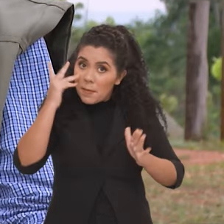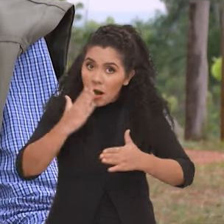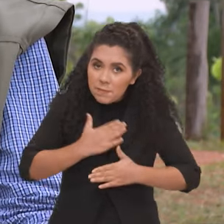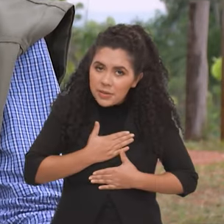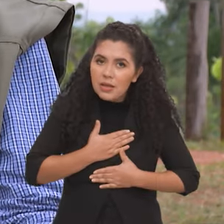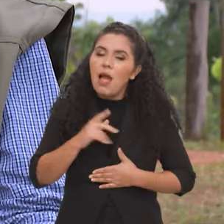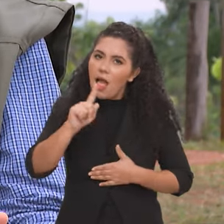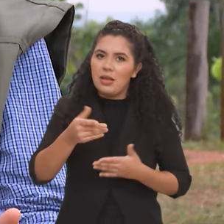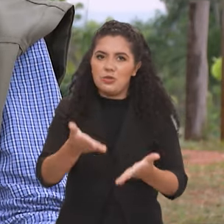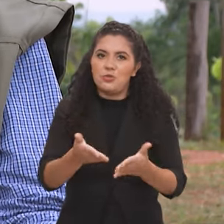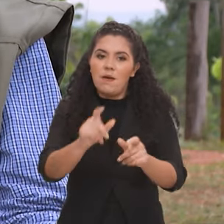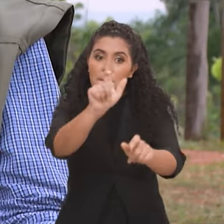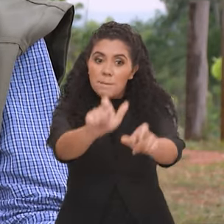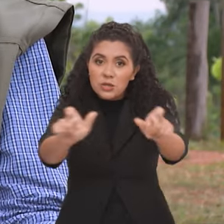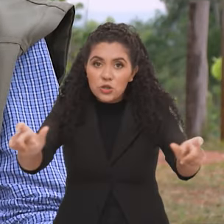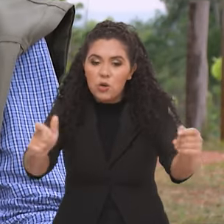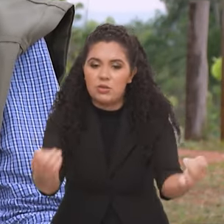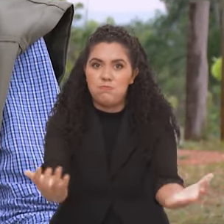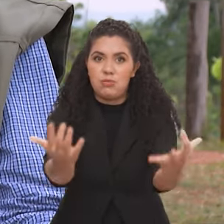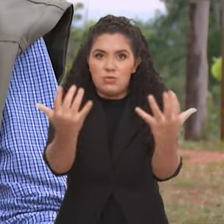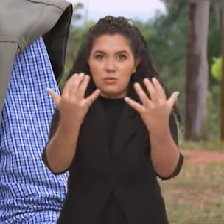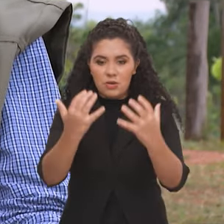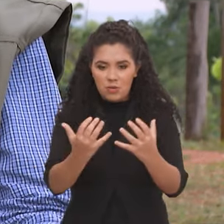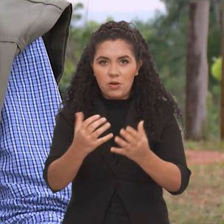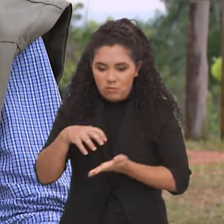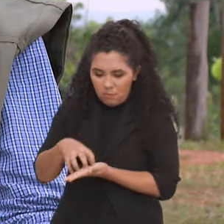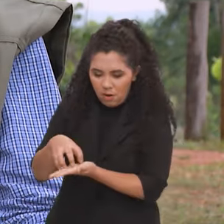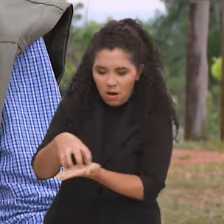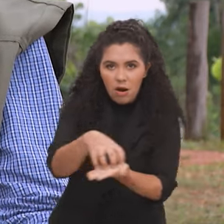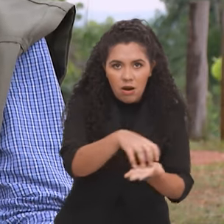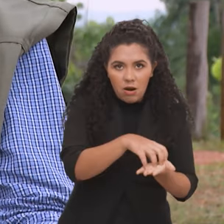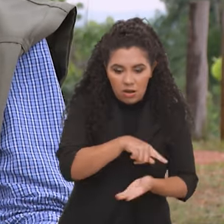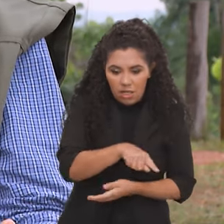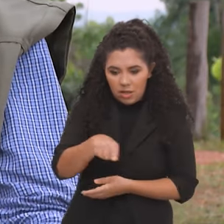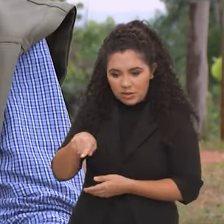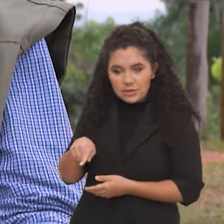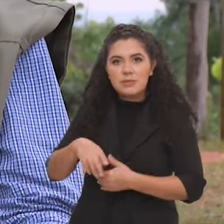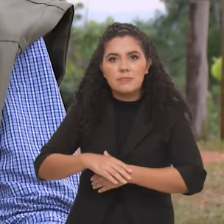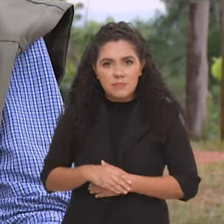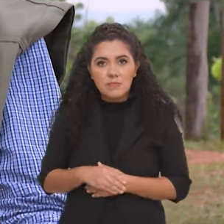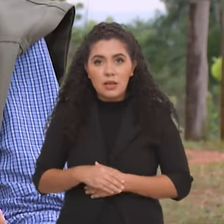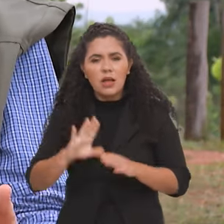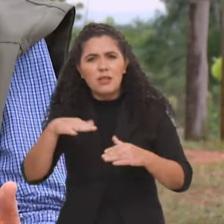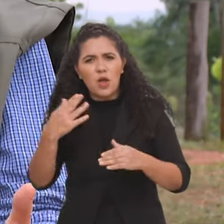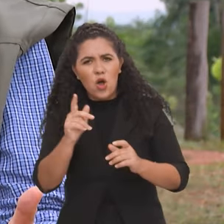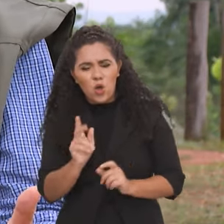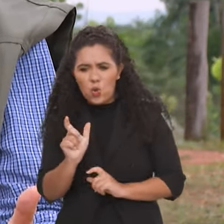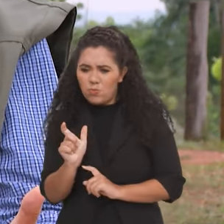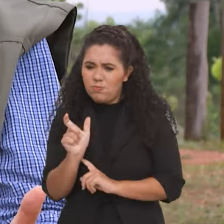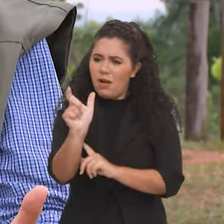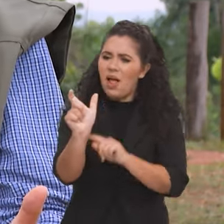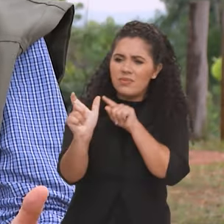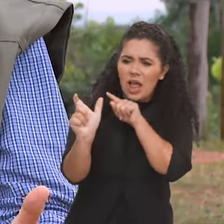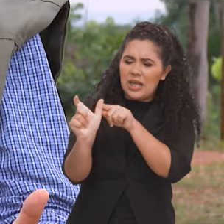é exatamente isso, é aproximar as pessoas das unidades de conservação. O nome pode dar essa sensação de que é algo assim